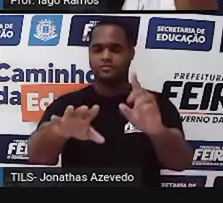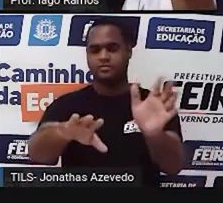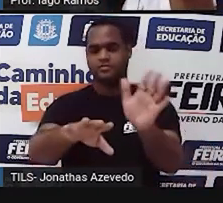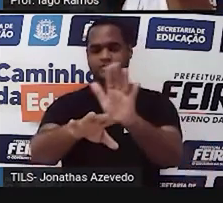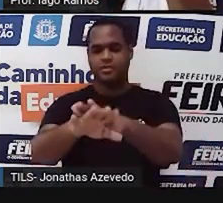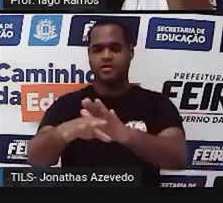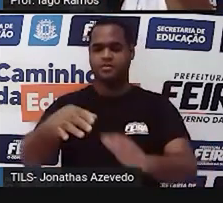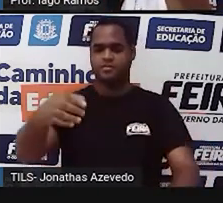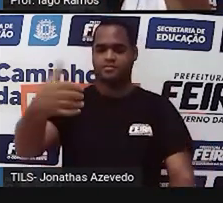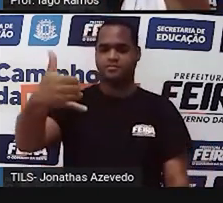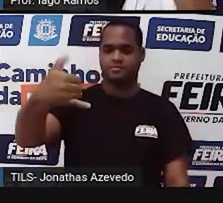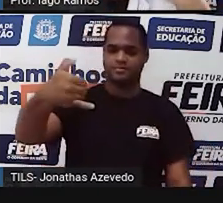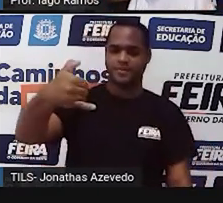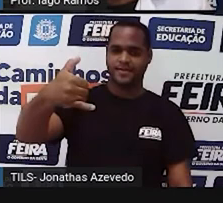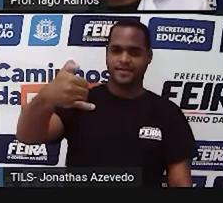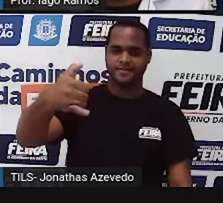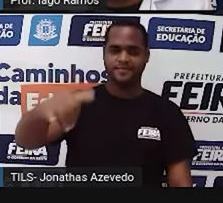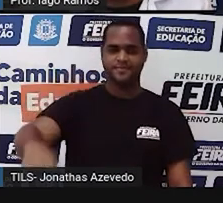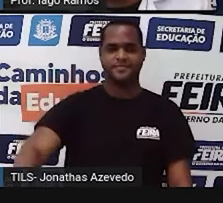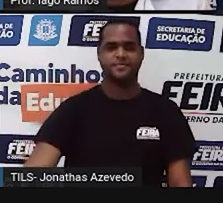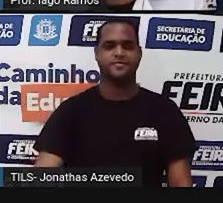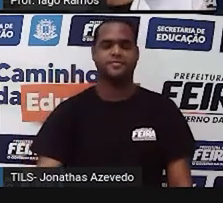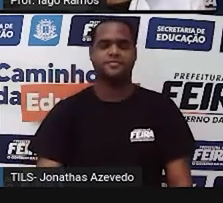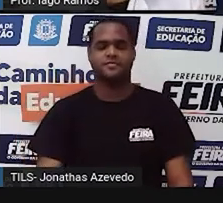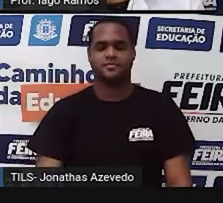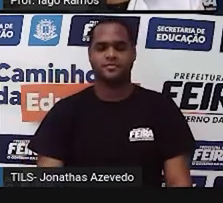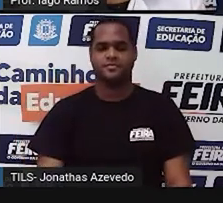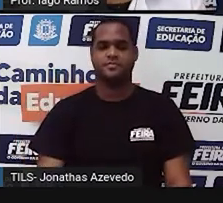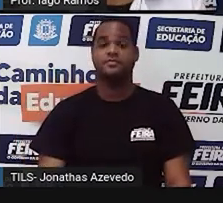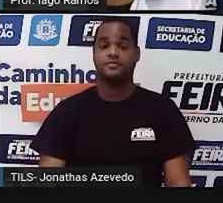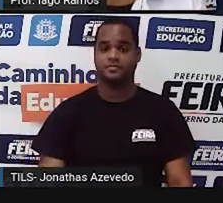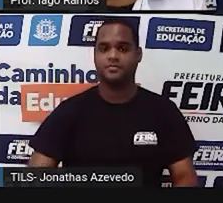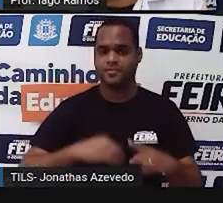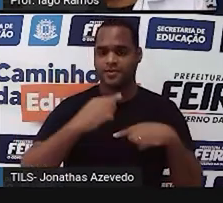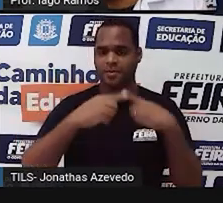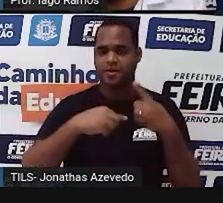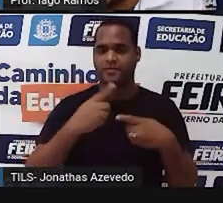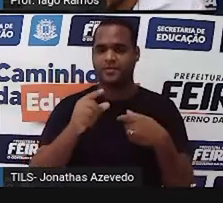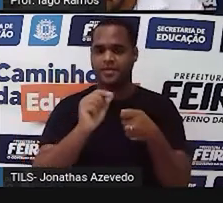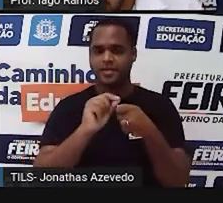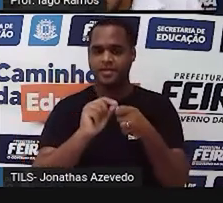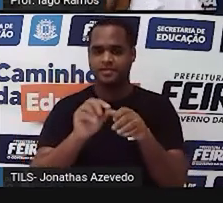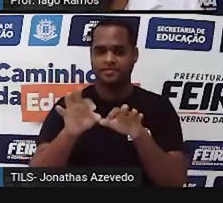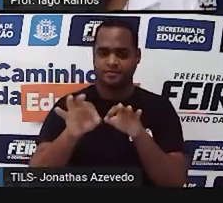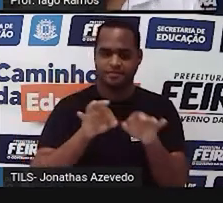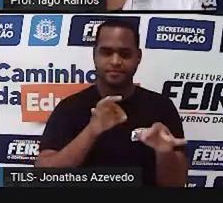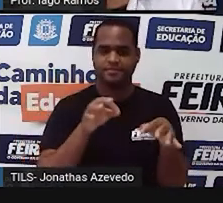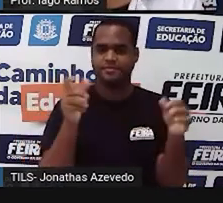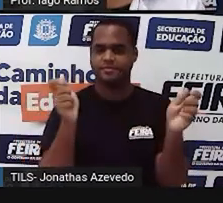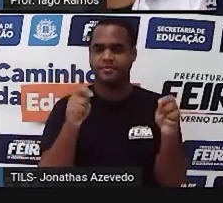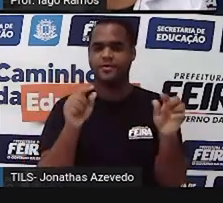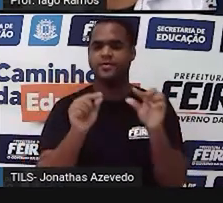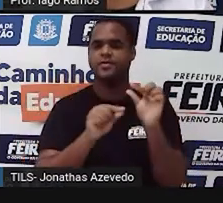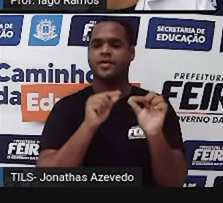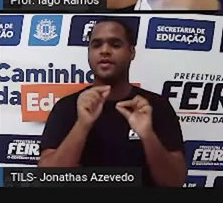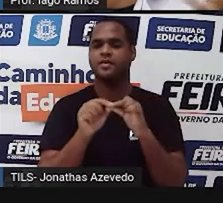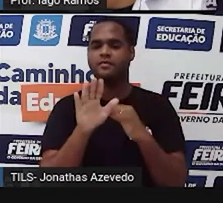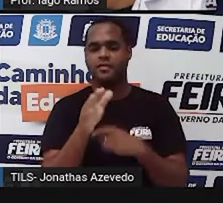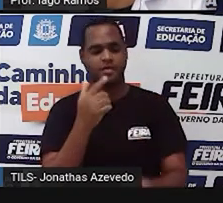uma caneta, tá? Depois que você fizer isso, o que você